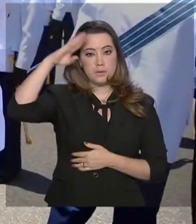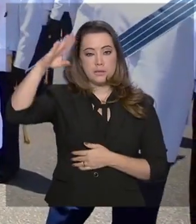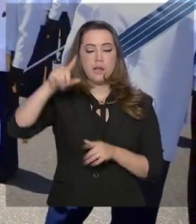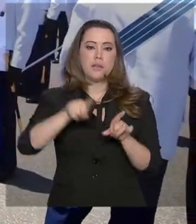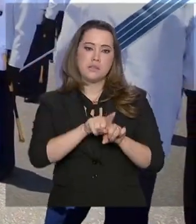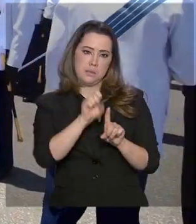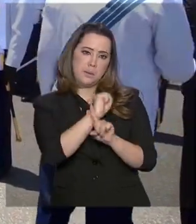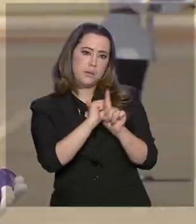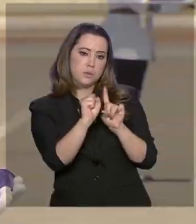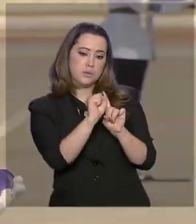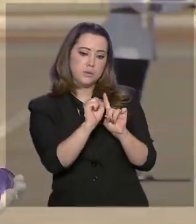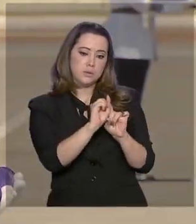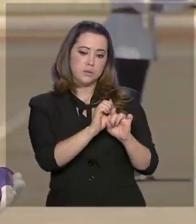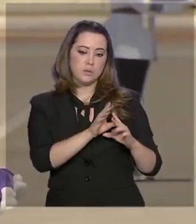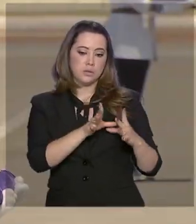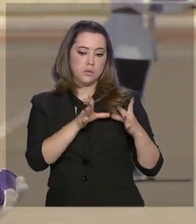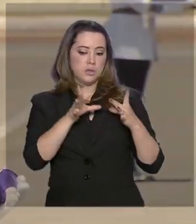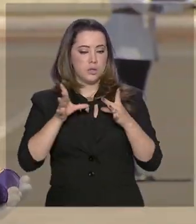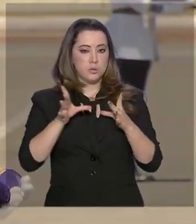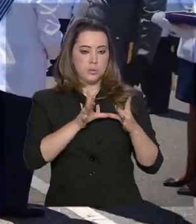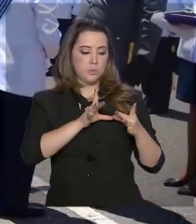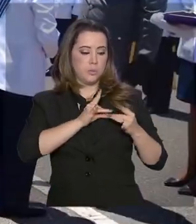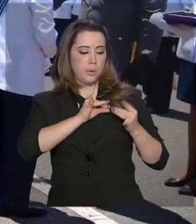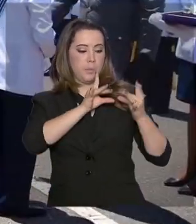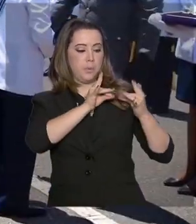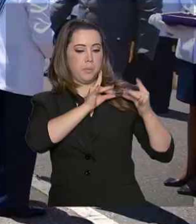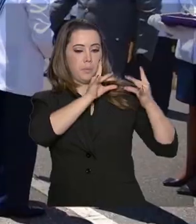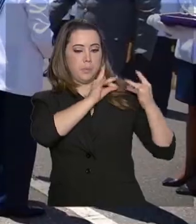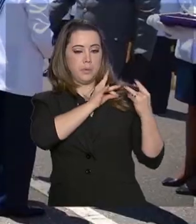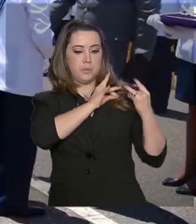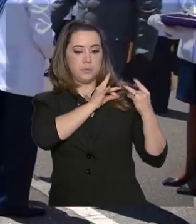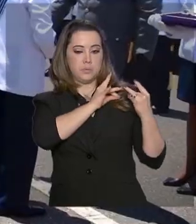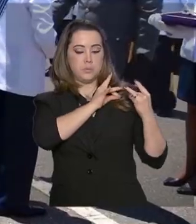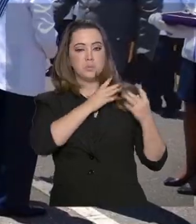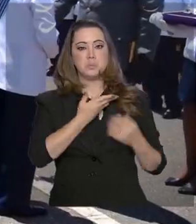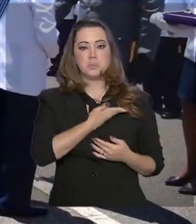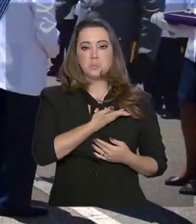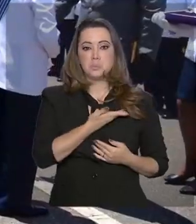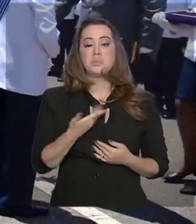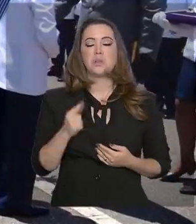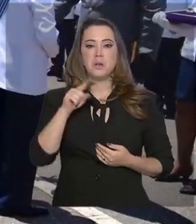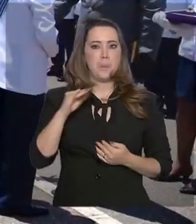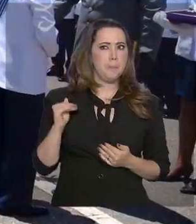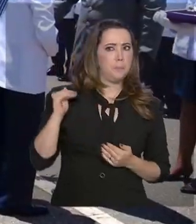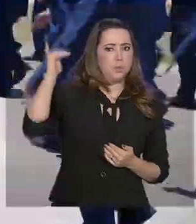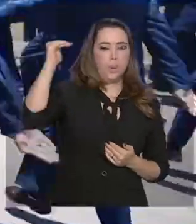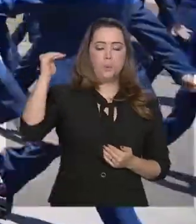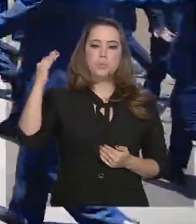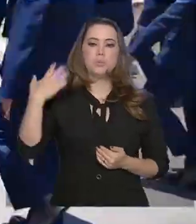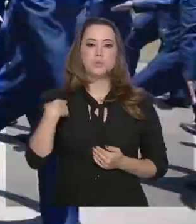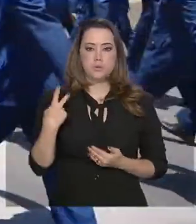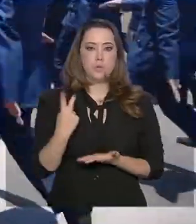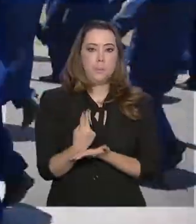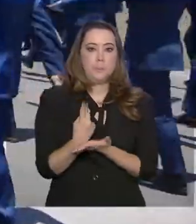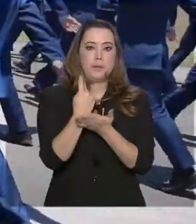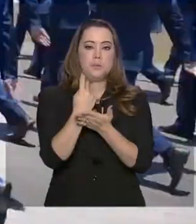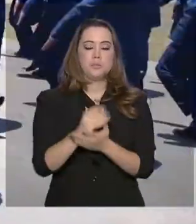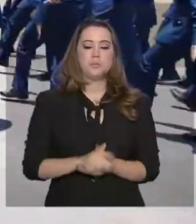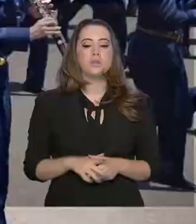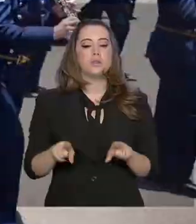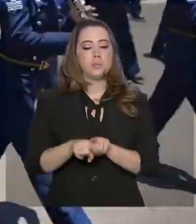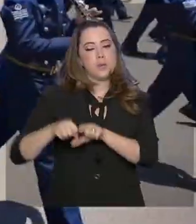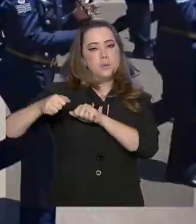receberam a mais importante condecoração da FAB, a Ordem do Mérito Aeronáutico. Também teve